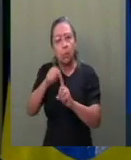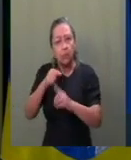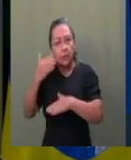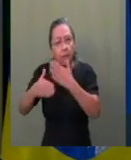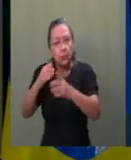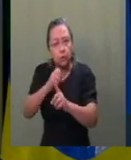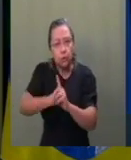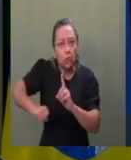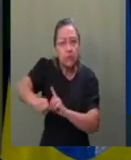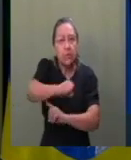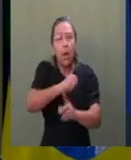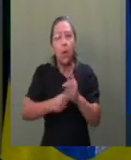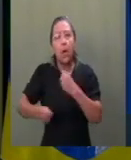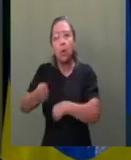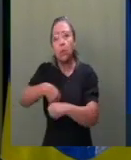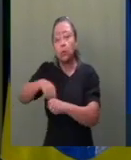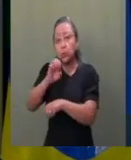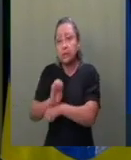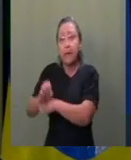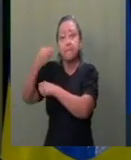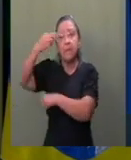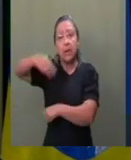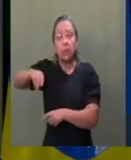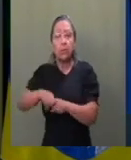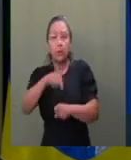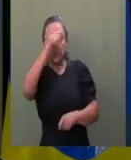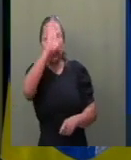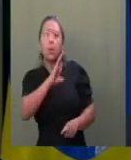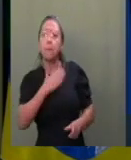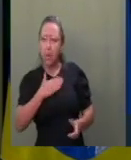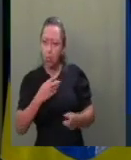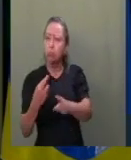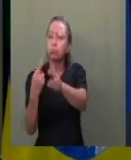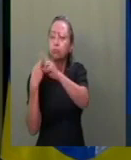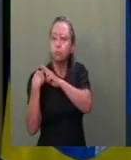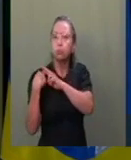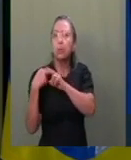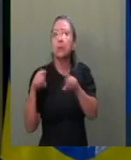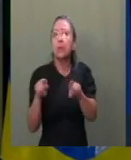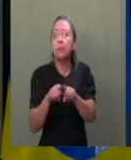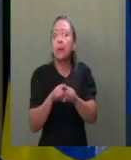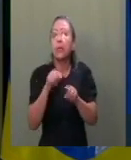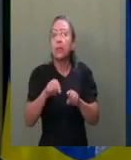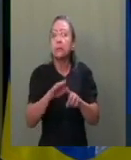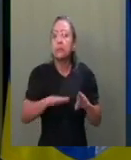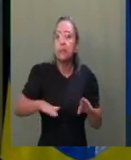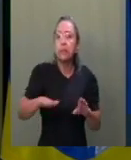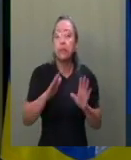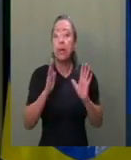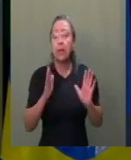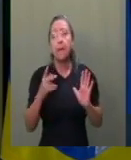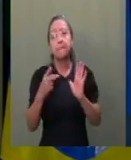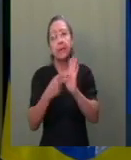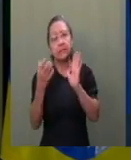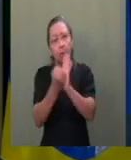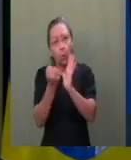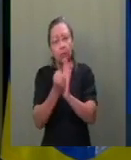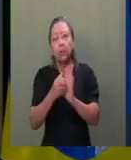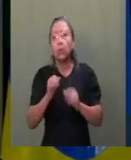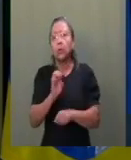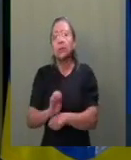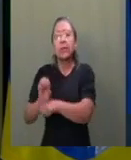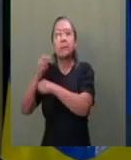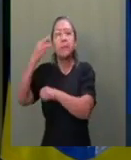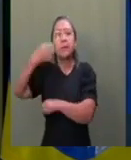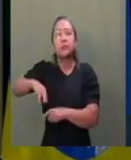e econômico do Maranhão e do Brasil. É meu dever, entretanto, nesse espaço, prestar conta aos maranhenses e a toda a sociedade